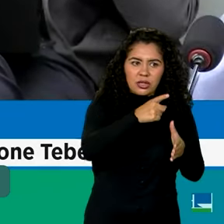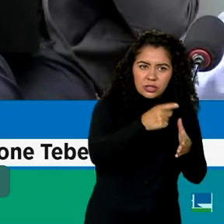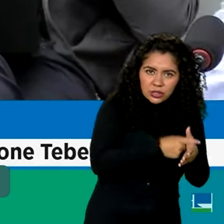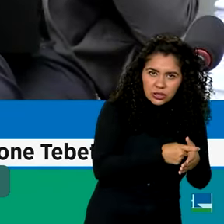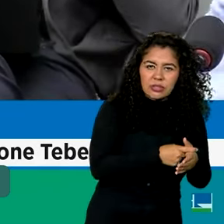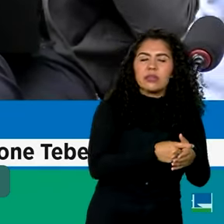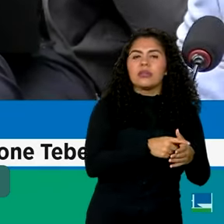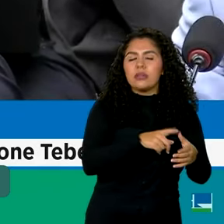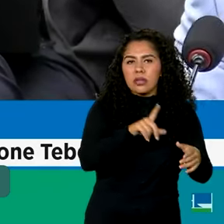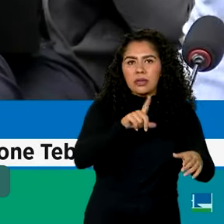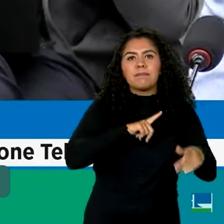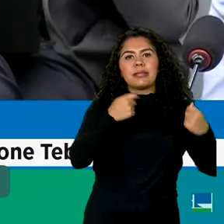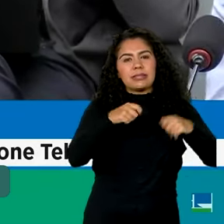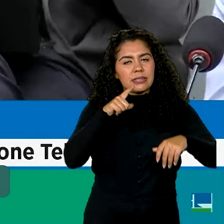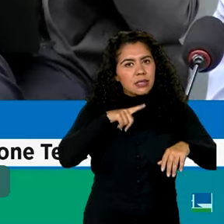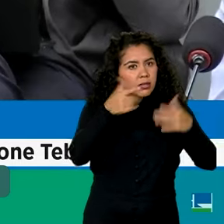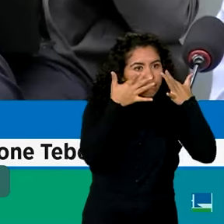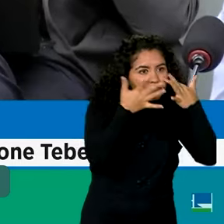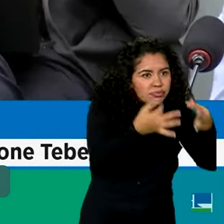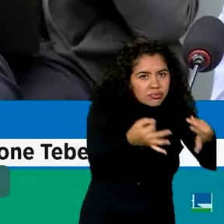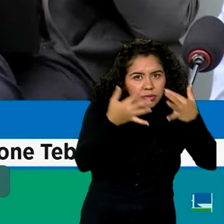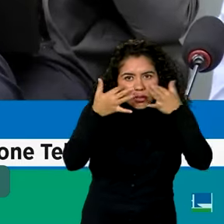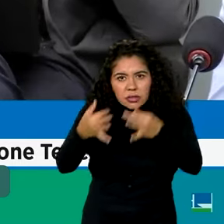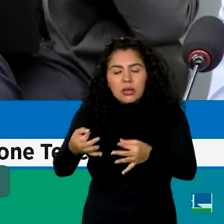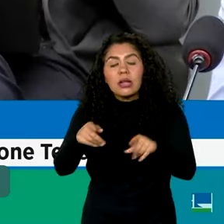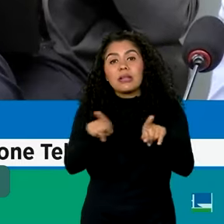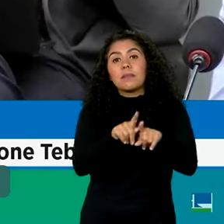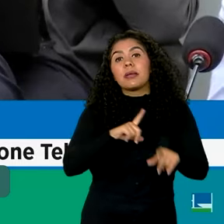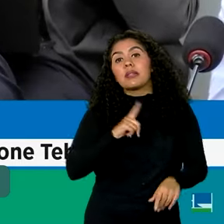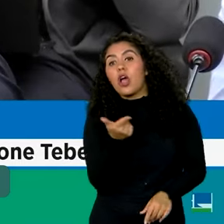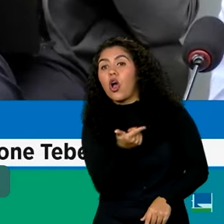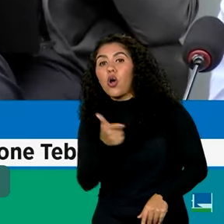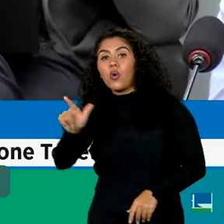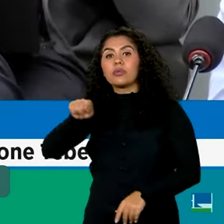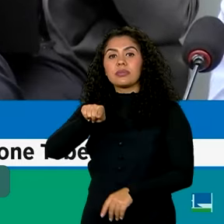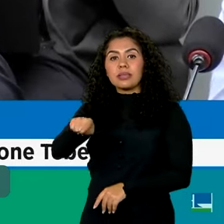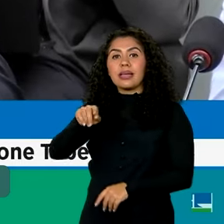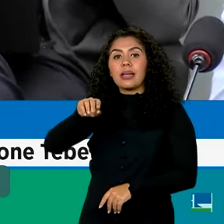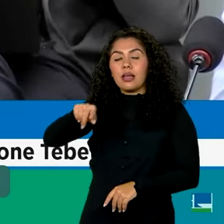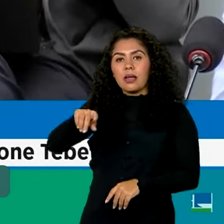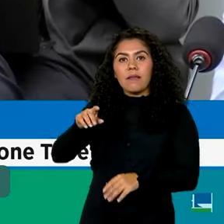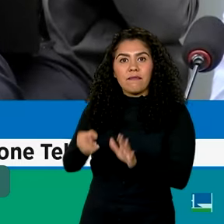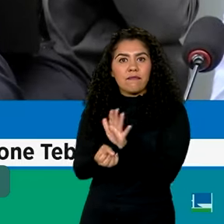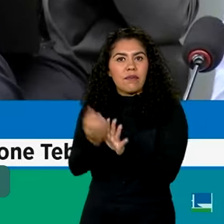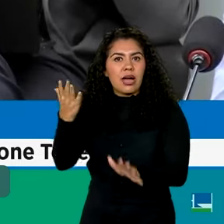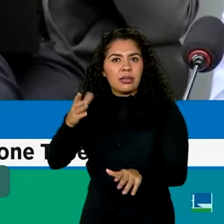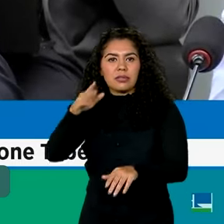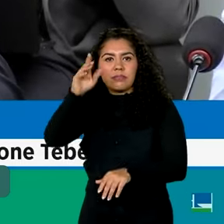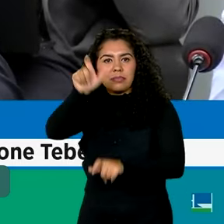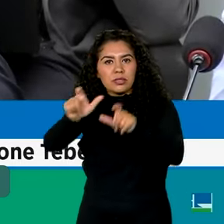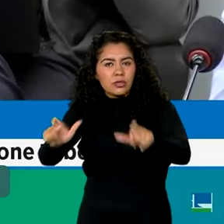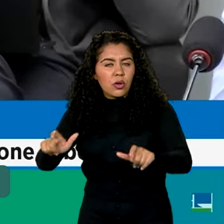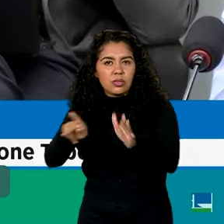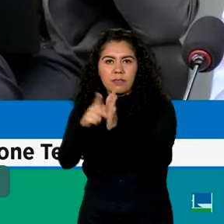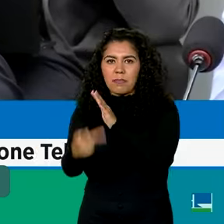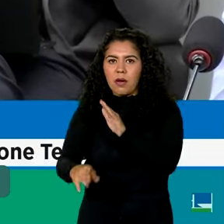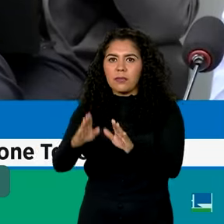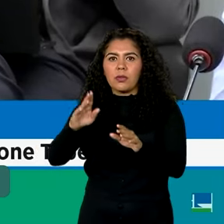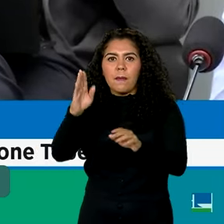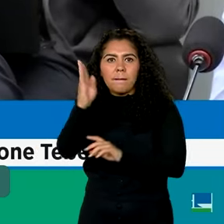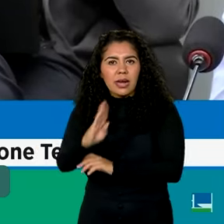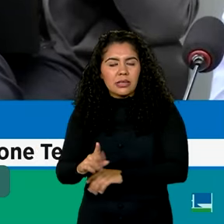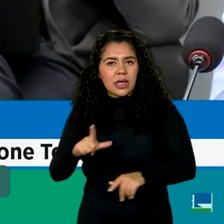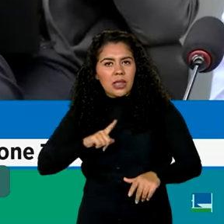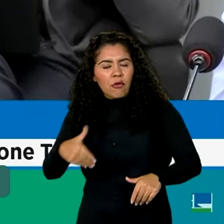tenhamos que cuidar das contas públicas, nós ainda temos, por outro lado, 13 milhões de brasileiros passando fome, nós temos pelo menos